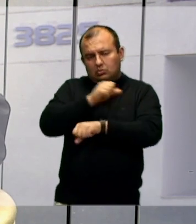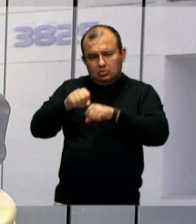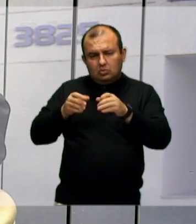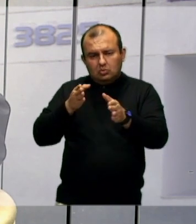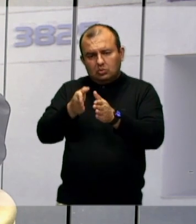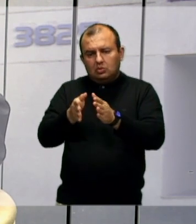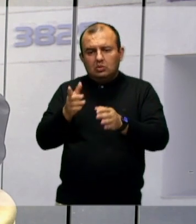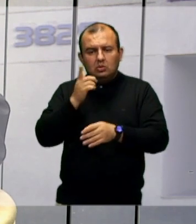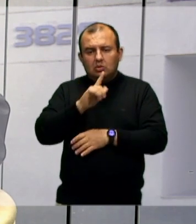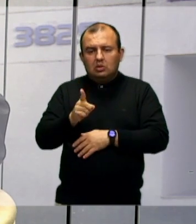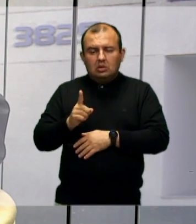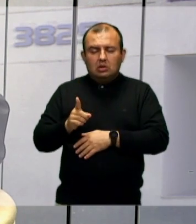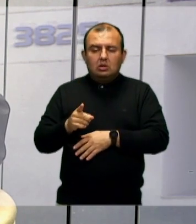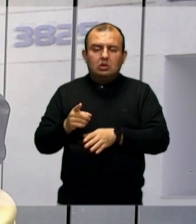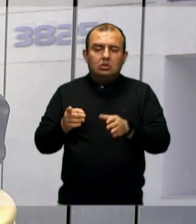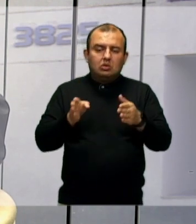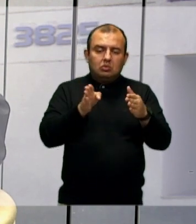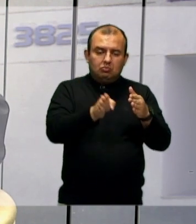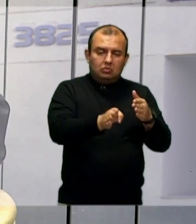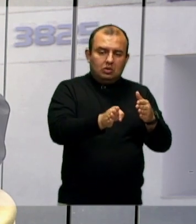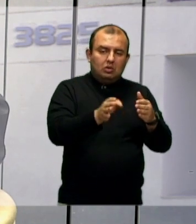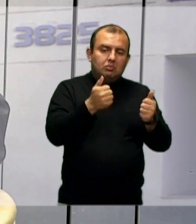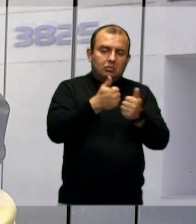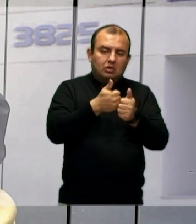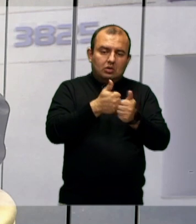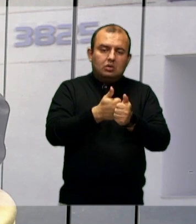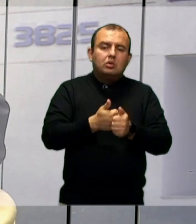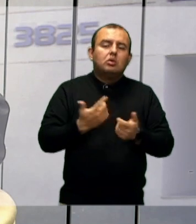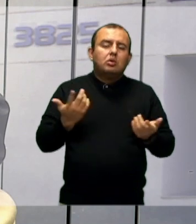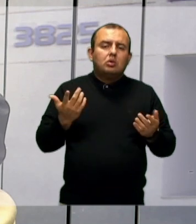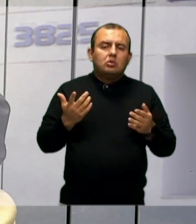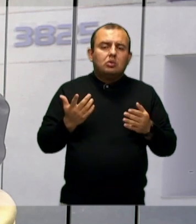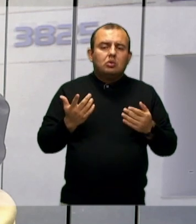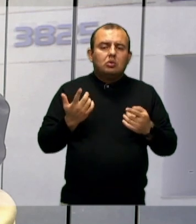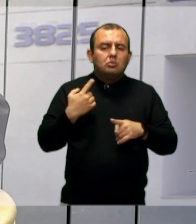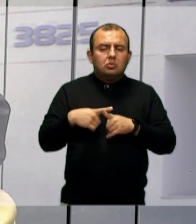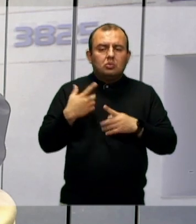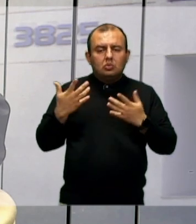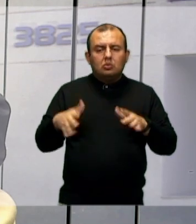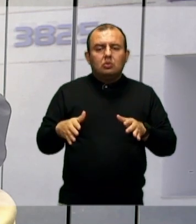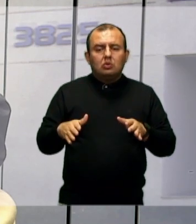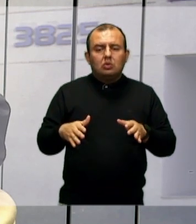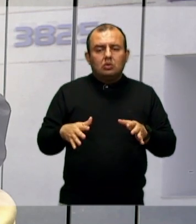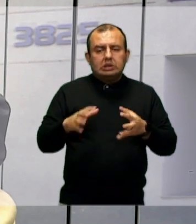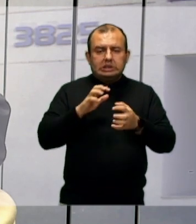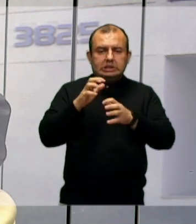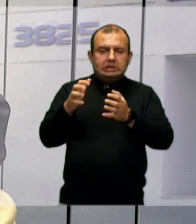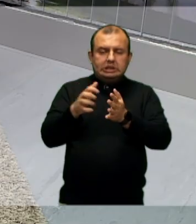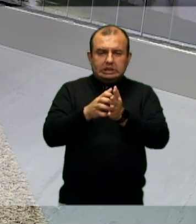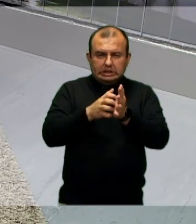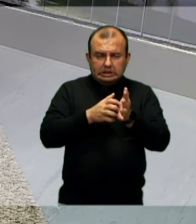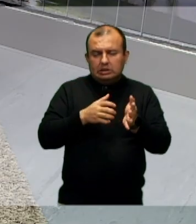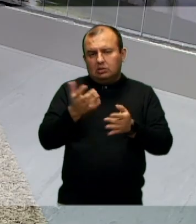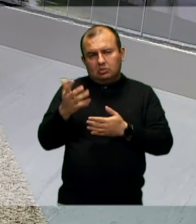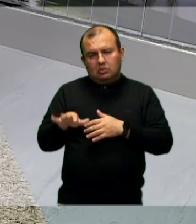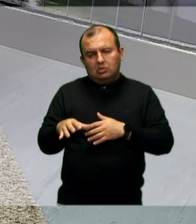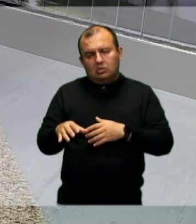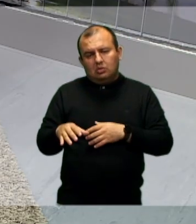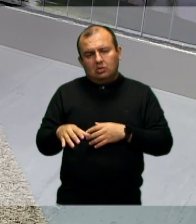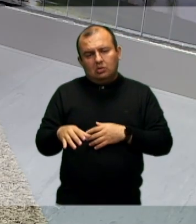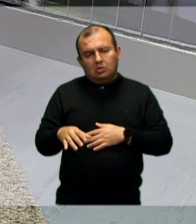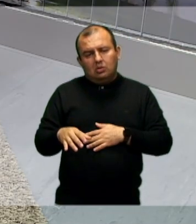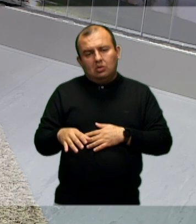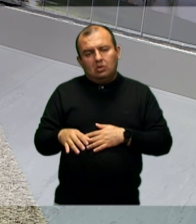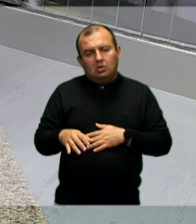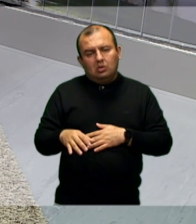deixam encostado no portão do bicicletário, deixam encostado na parede, porque não quer às vezes botar a bicicleta e arranhar, um outro lá pegar para tirar